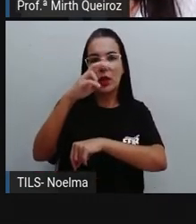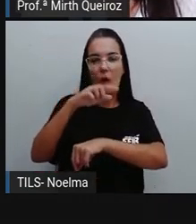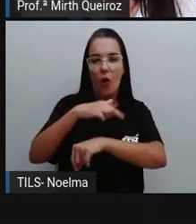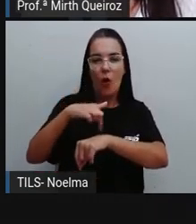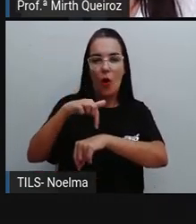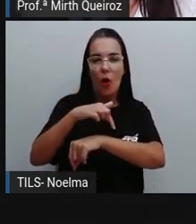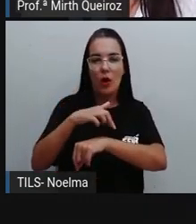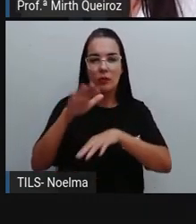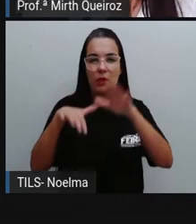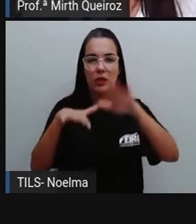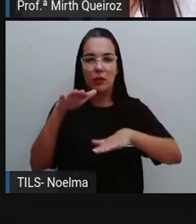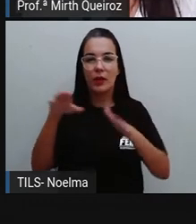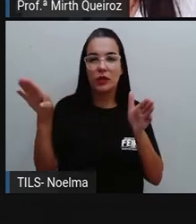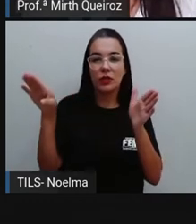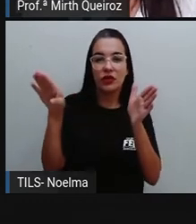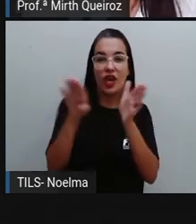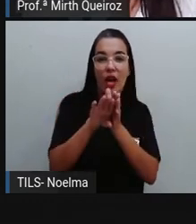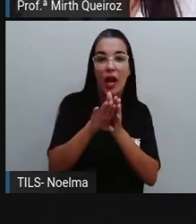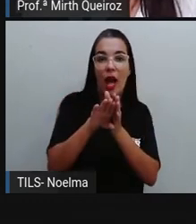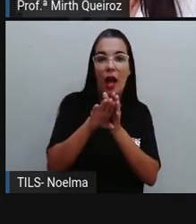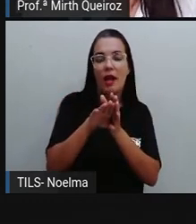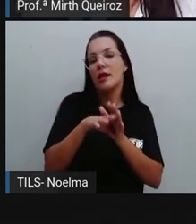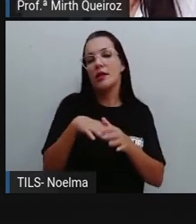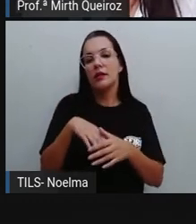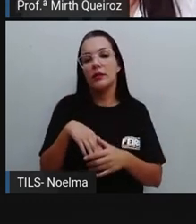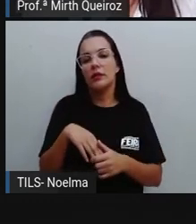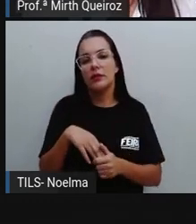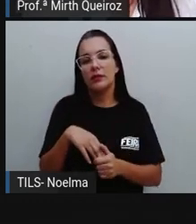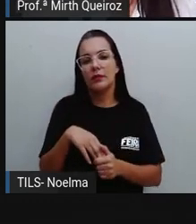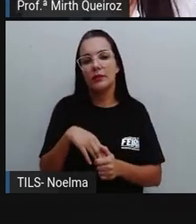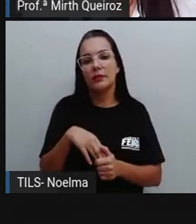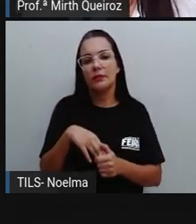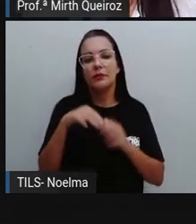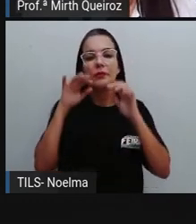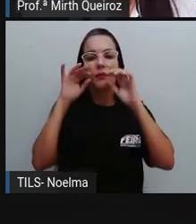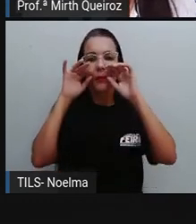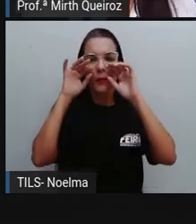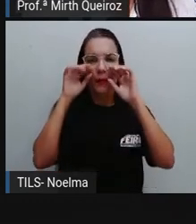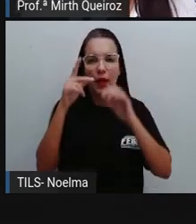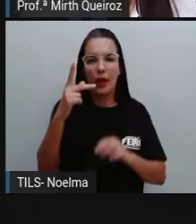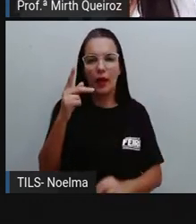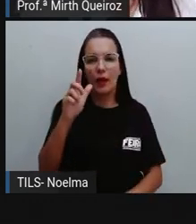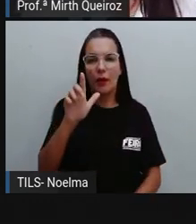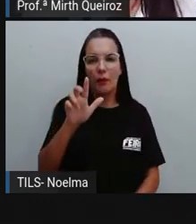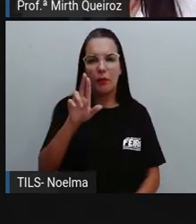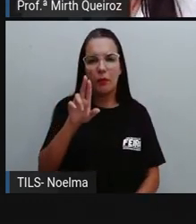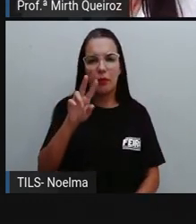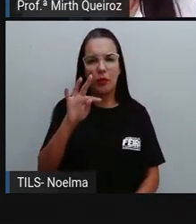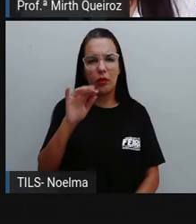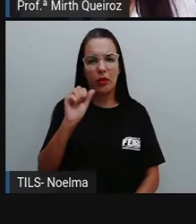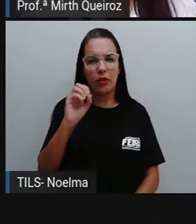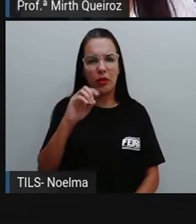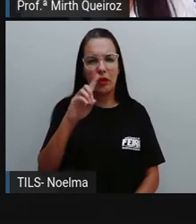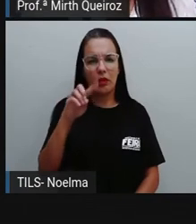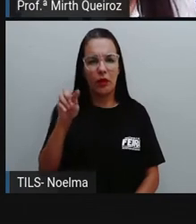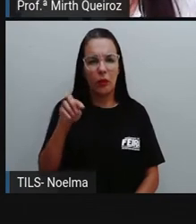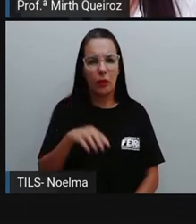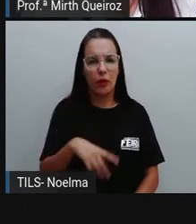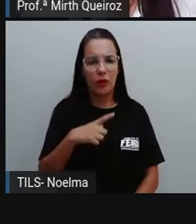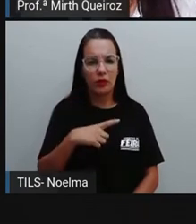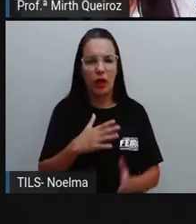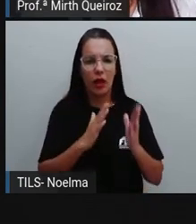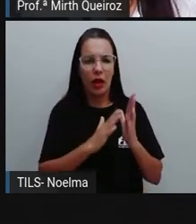até Plutão. Colocando dentro da tabelinha, 1.282 nós teremos 2 unidades,